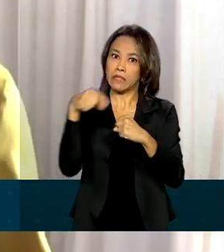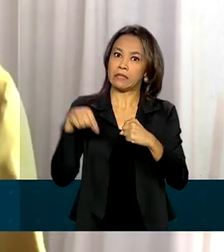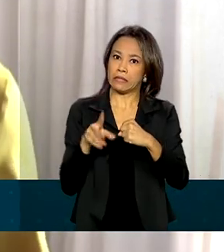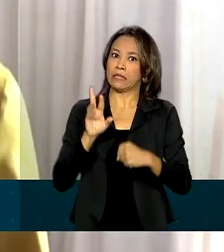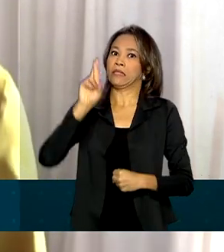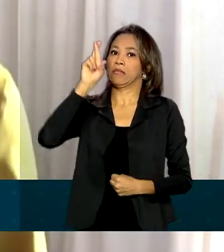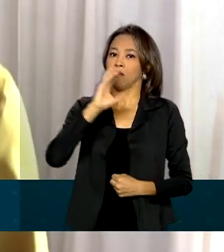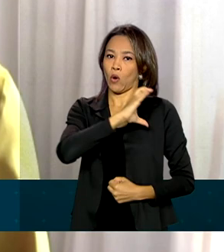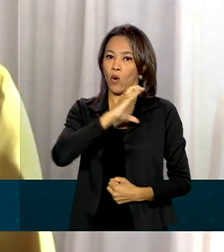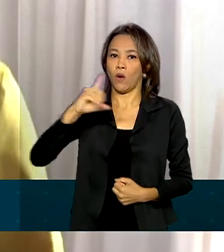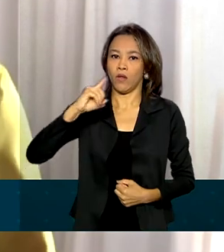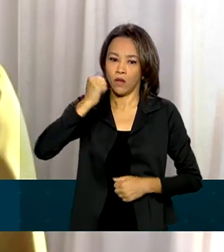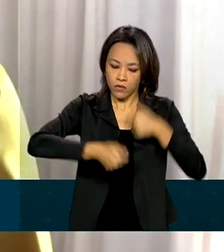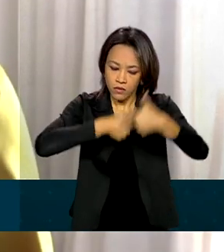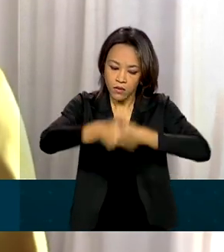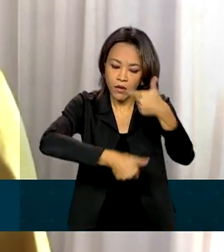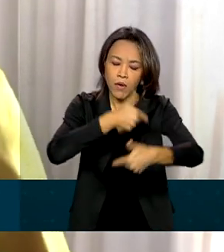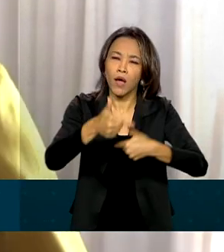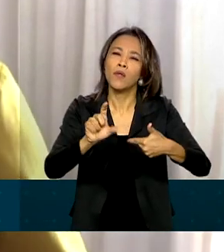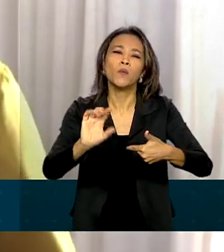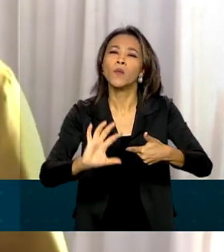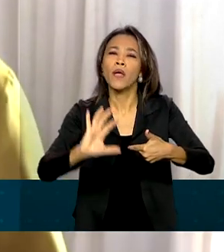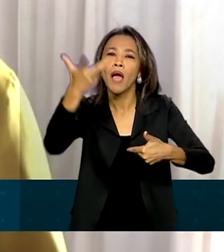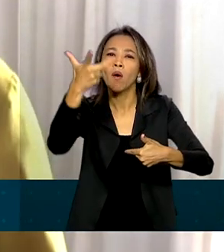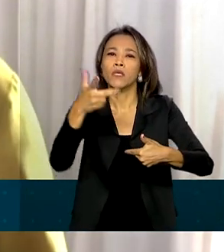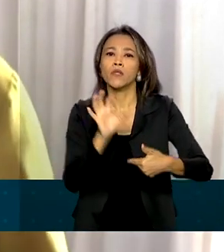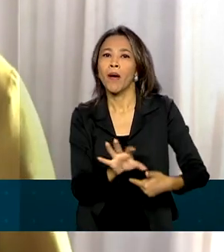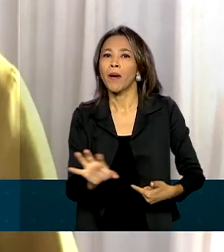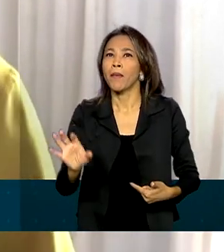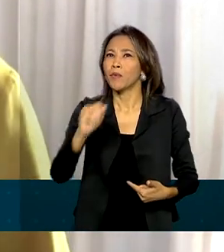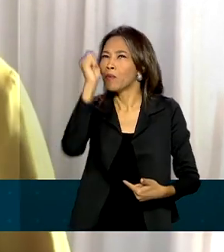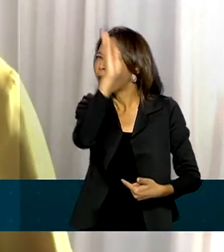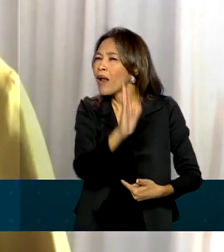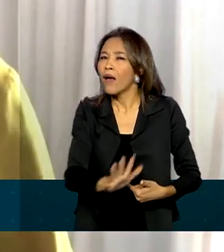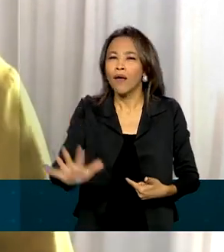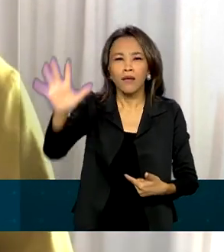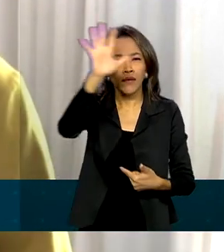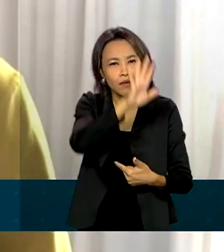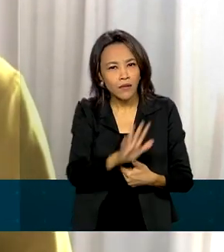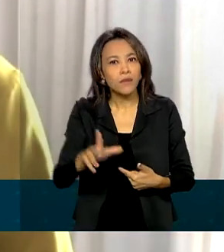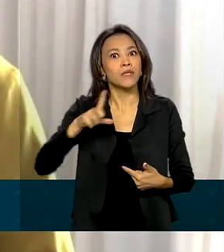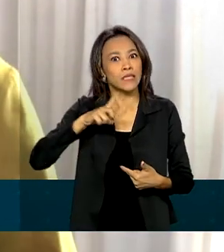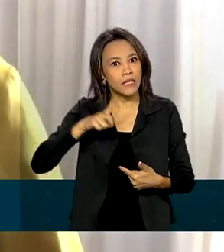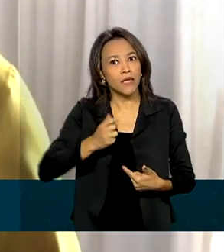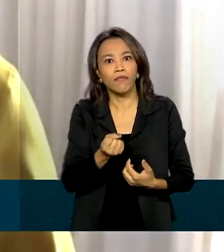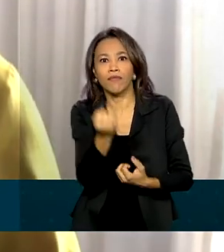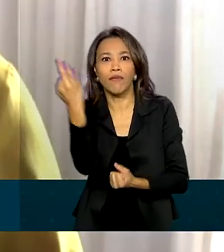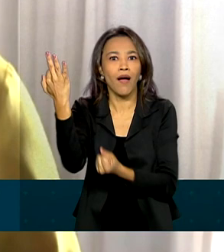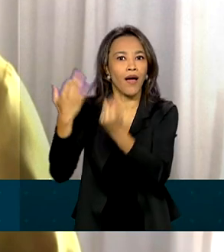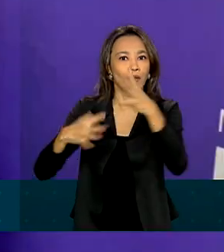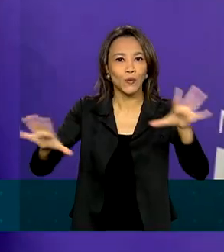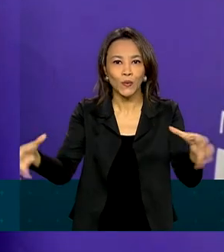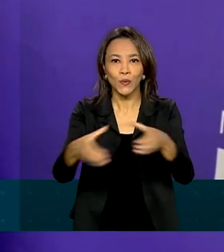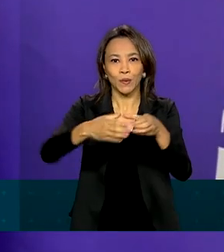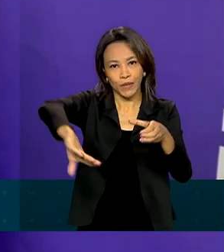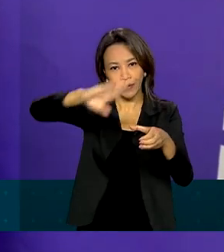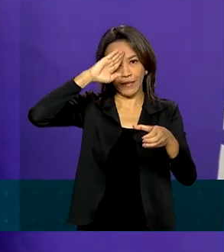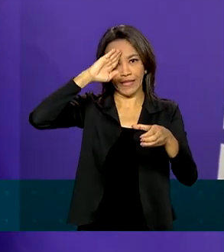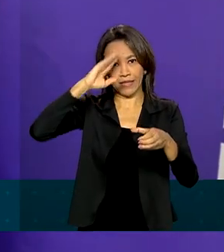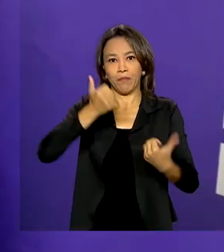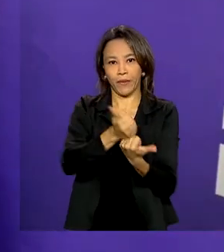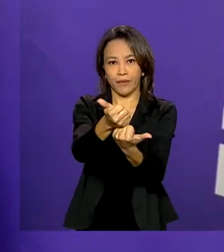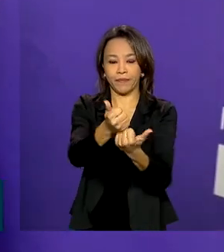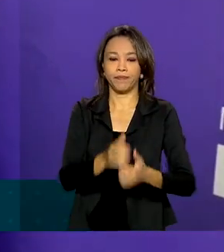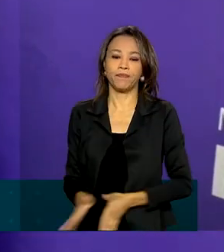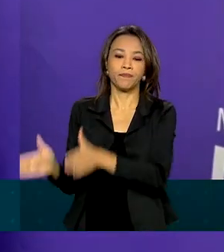coordenar o trabalho que aconteceu em todo o país e mobilizou milhares de militares. O Ministério da